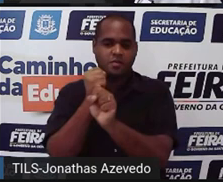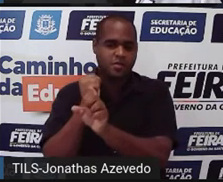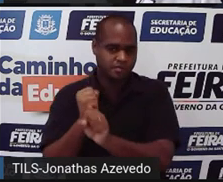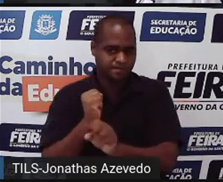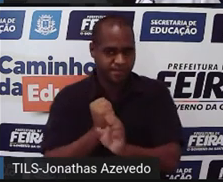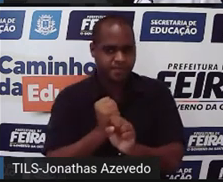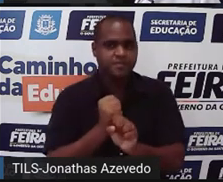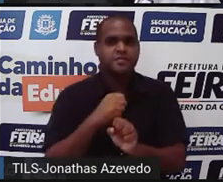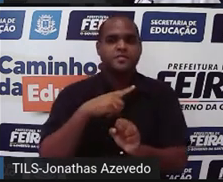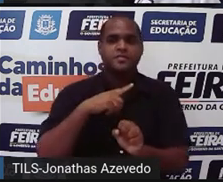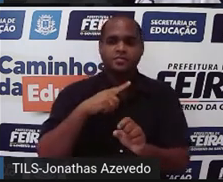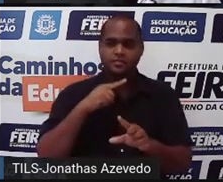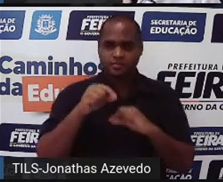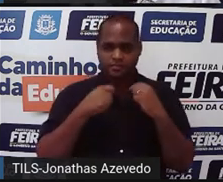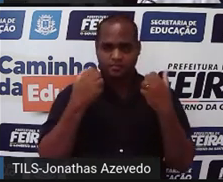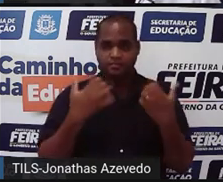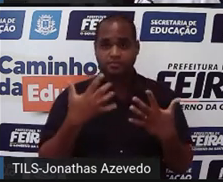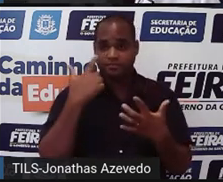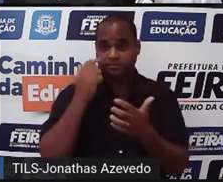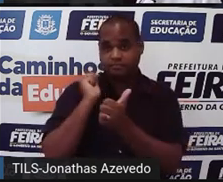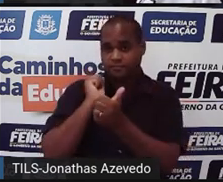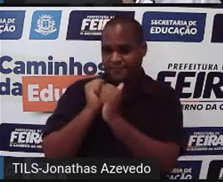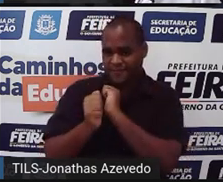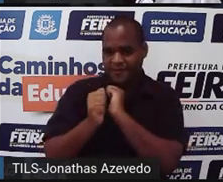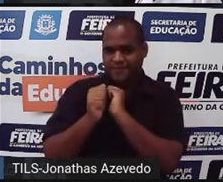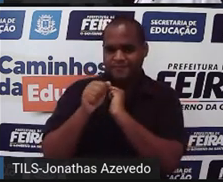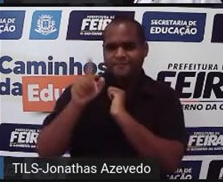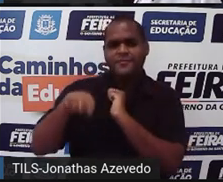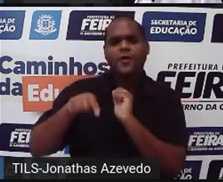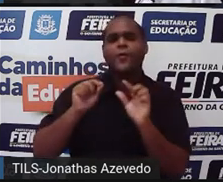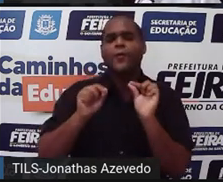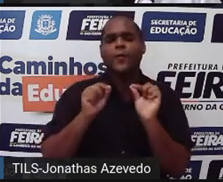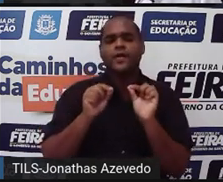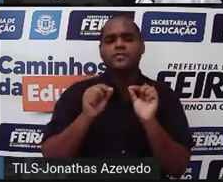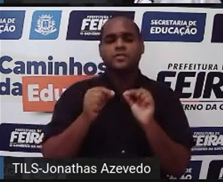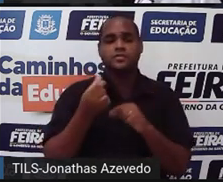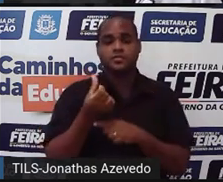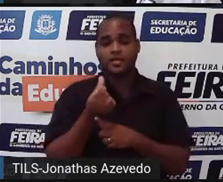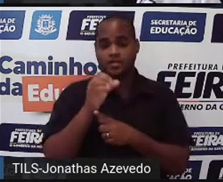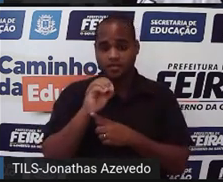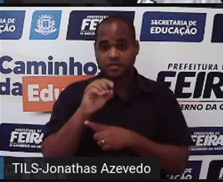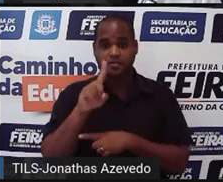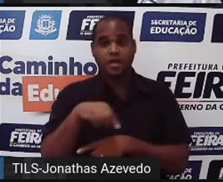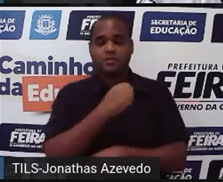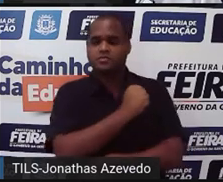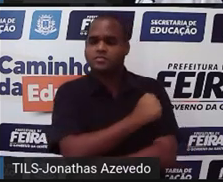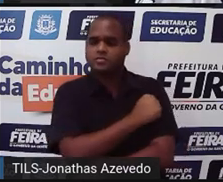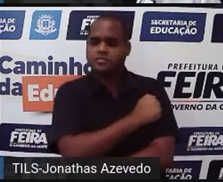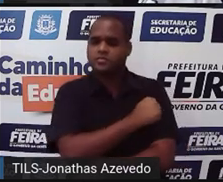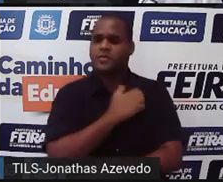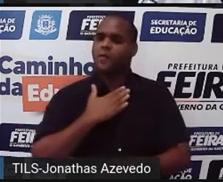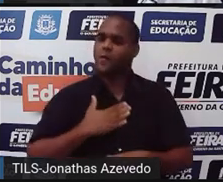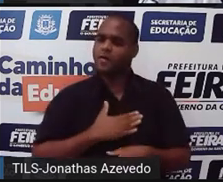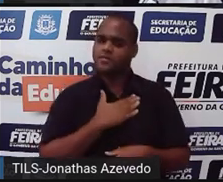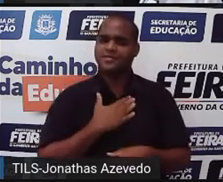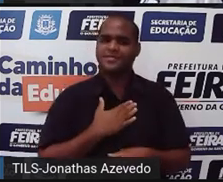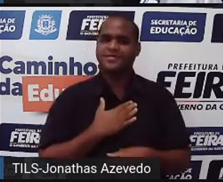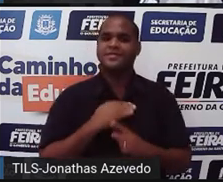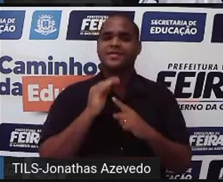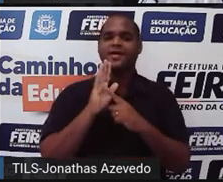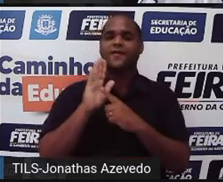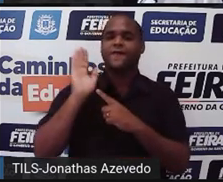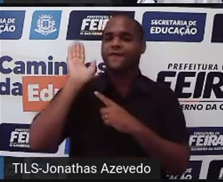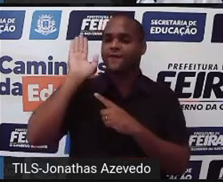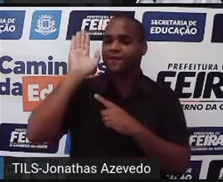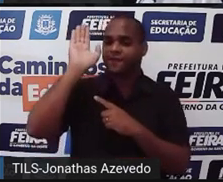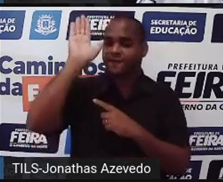e a gente acabou de ver que no futebol são sessenta alunos que gostam né? Vôlei aí a gente vai